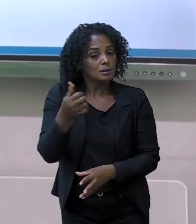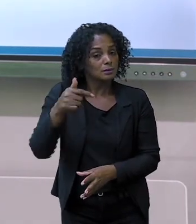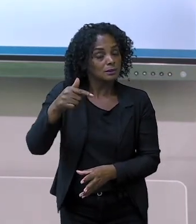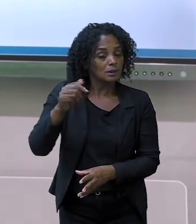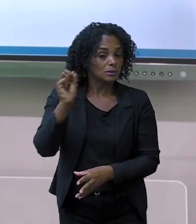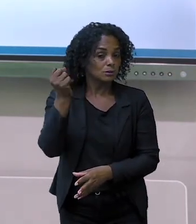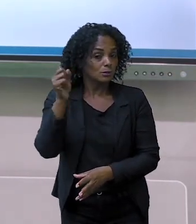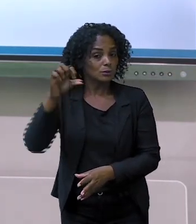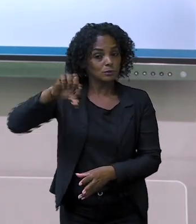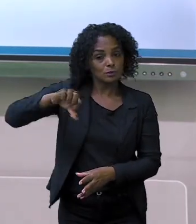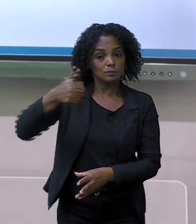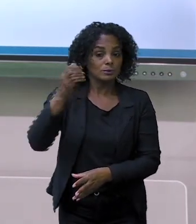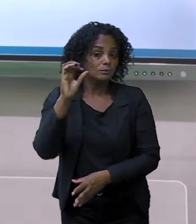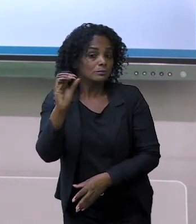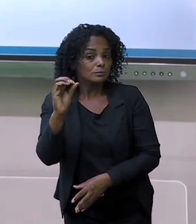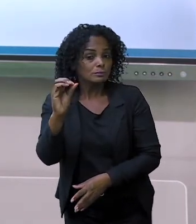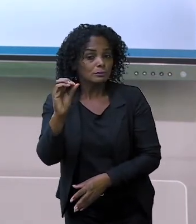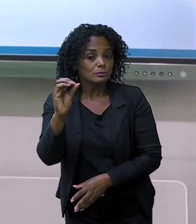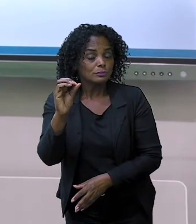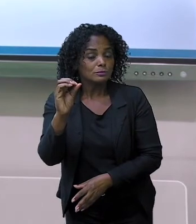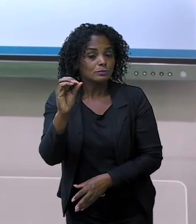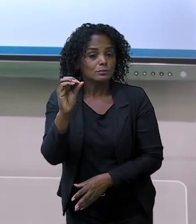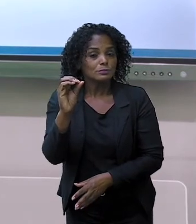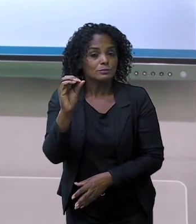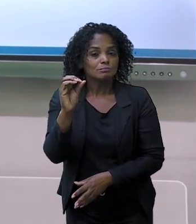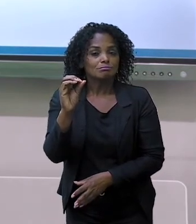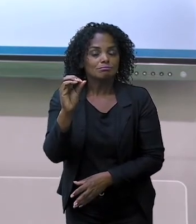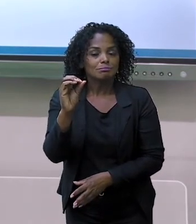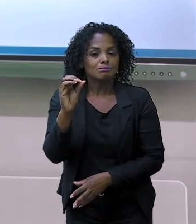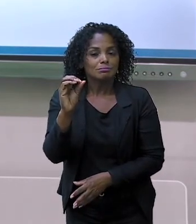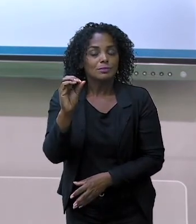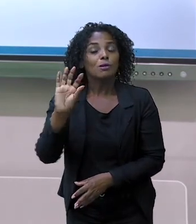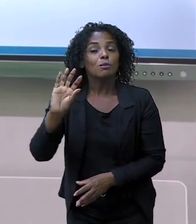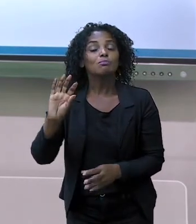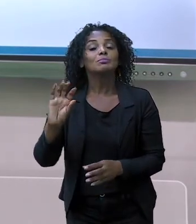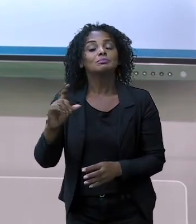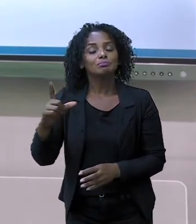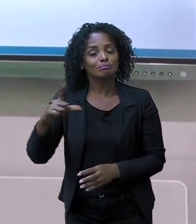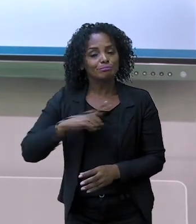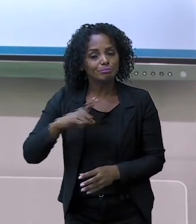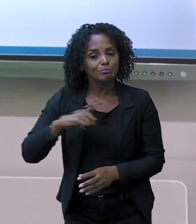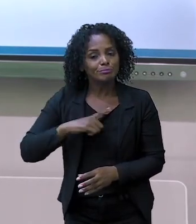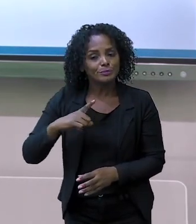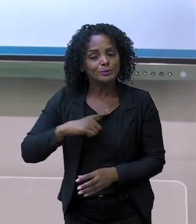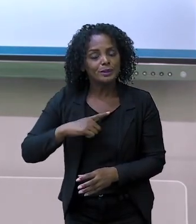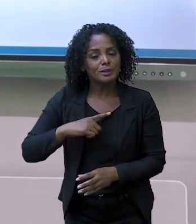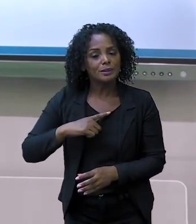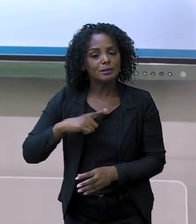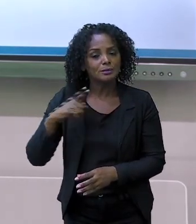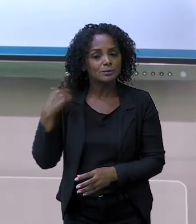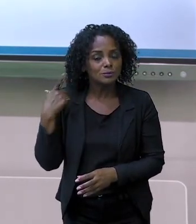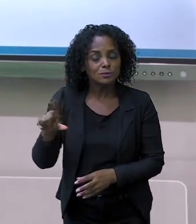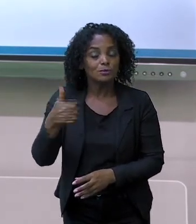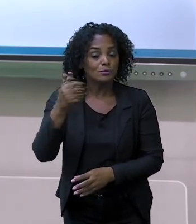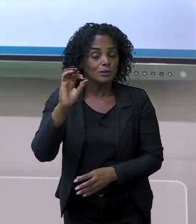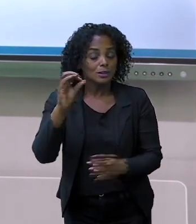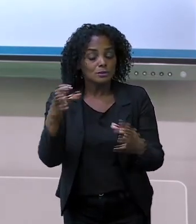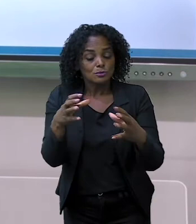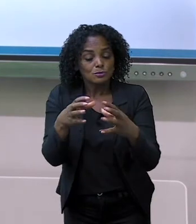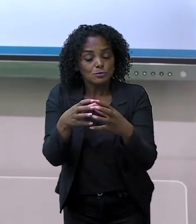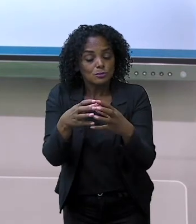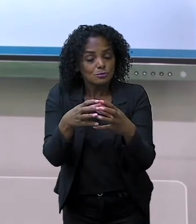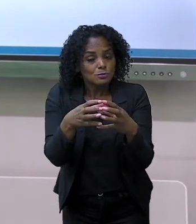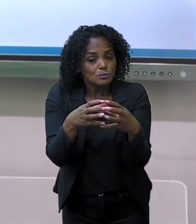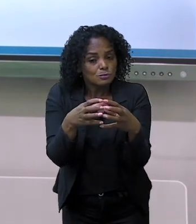cinco, seis, sete, oito, nove, dez. Nós temos outro montinho de dez, que está separado aqui também.